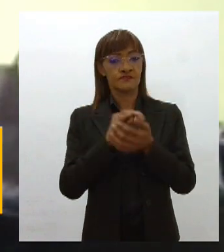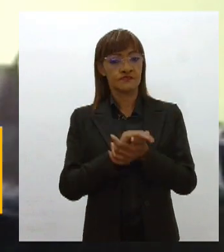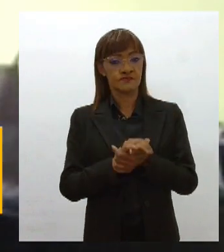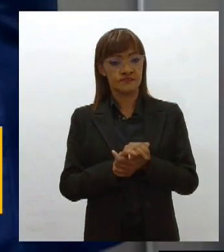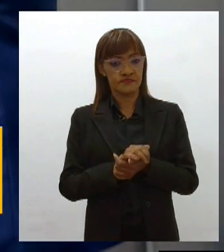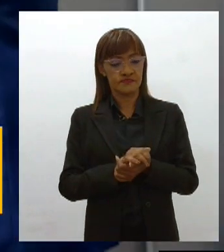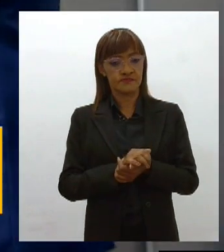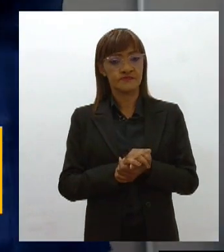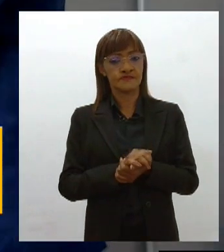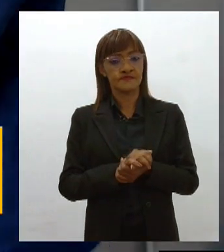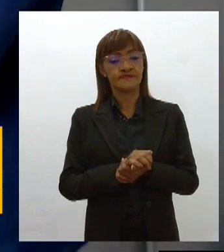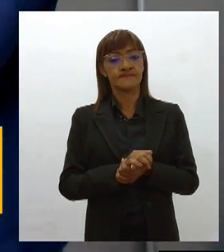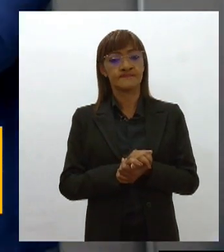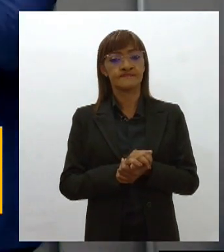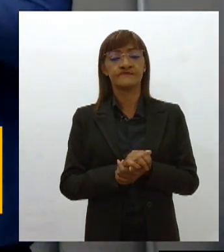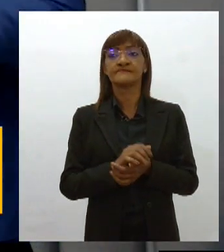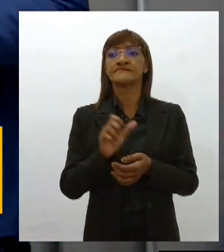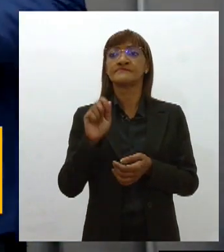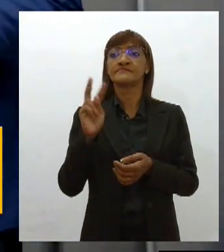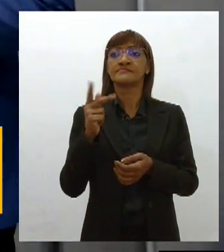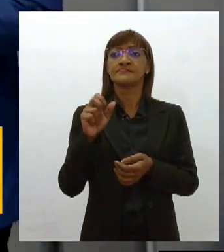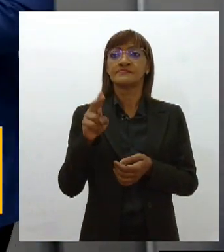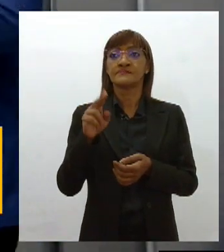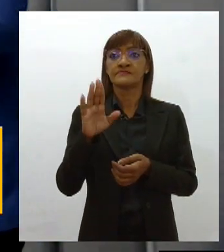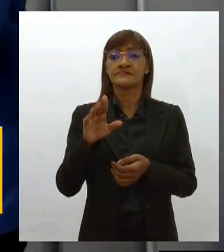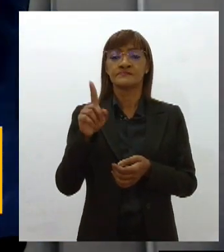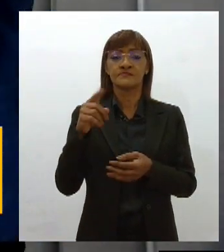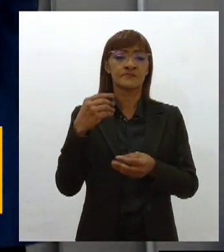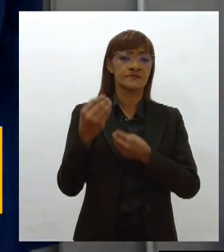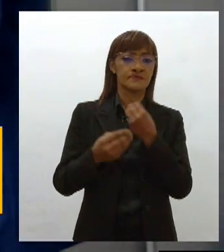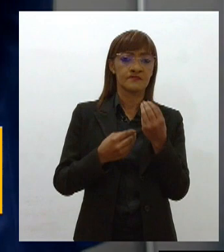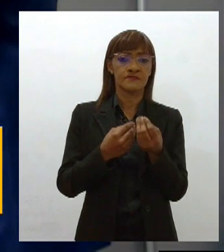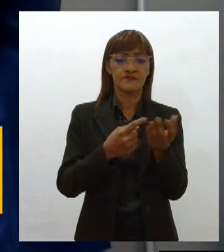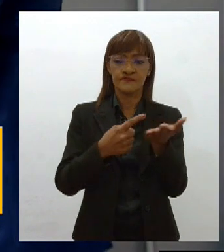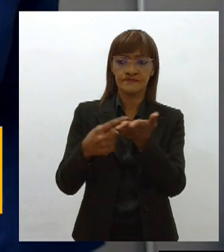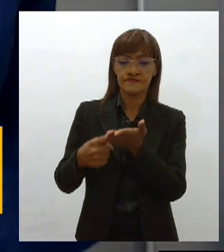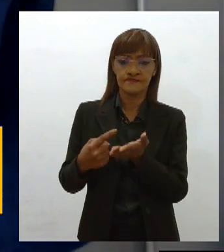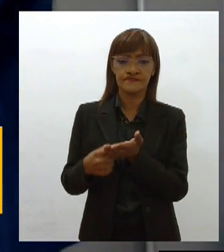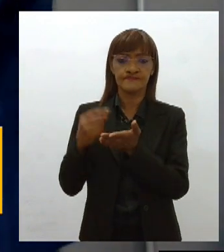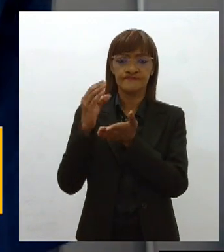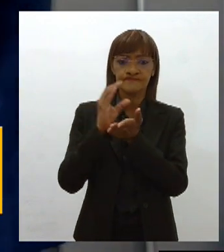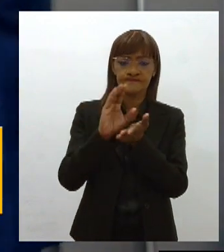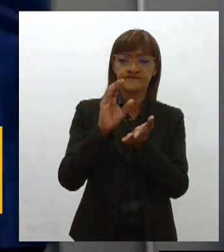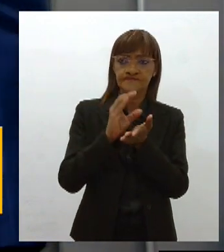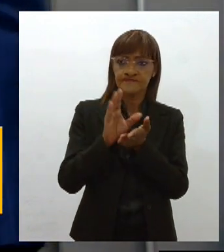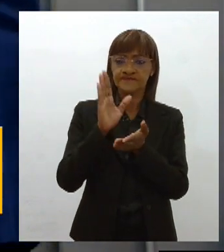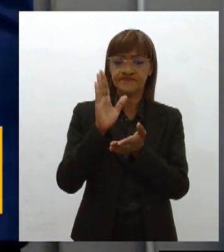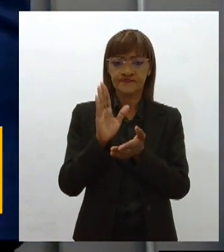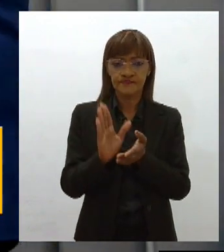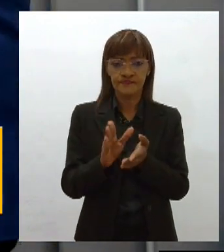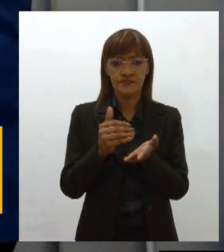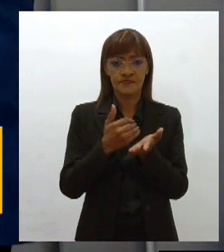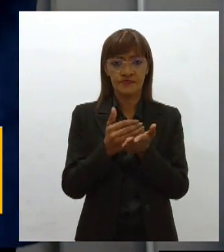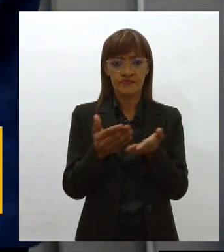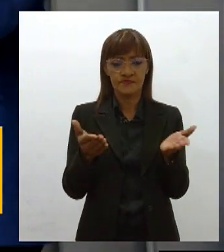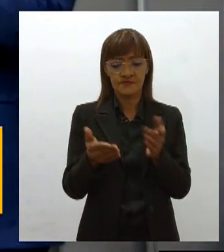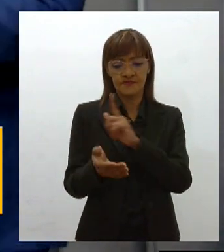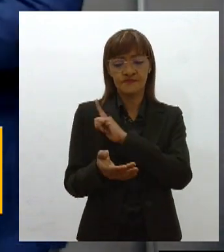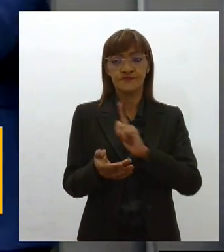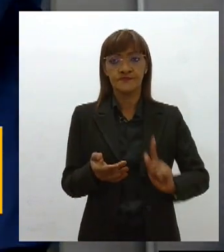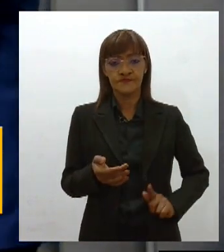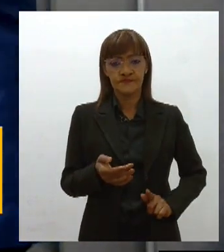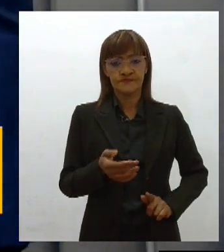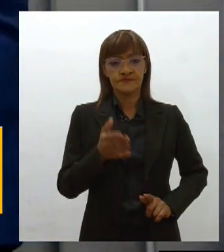Presidente, e aí, essas diretrizes firmadas, esses recursos que vão aumentar a partir da sanção do governador Belivaldo Chagas, ele